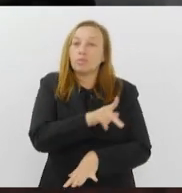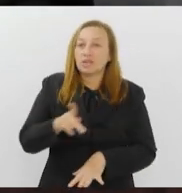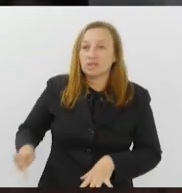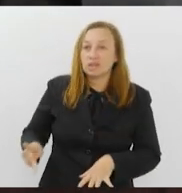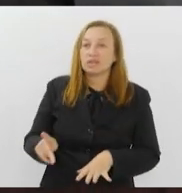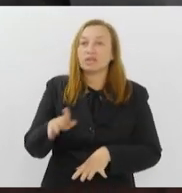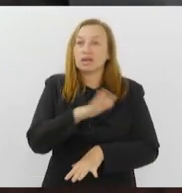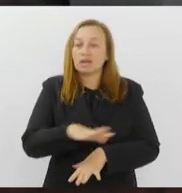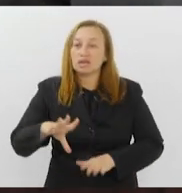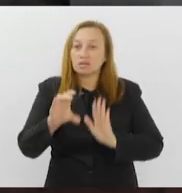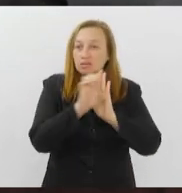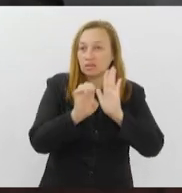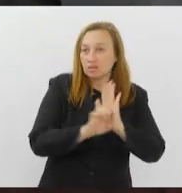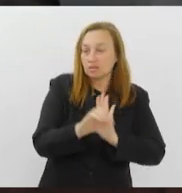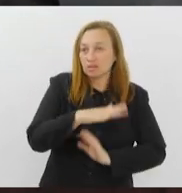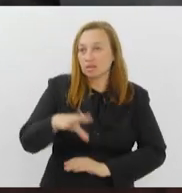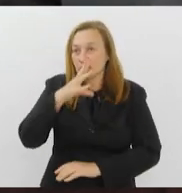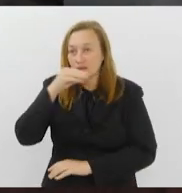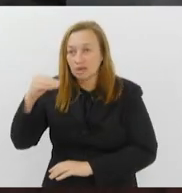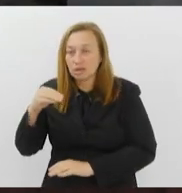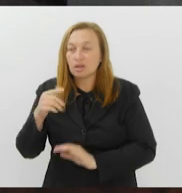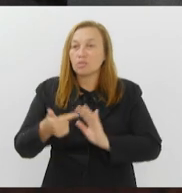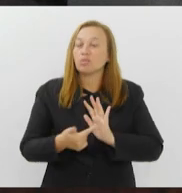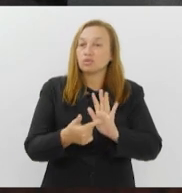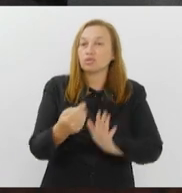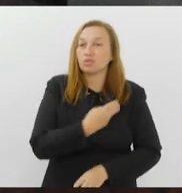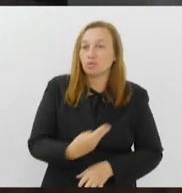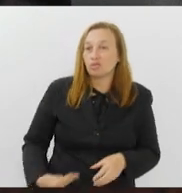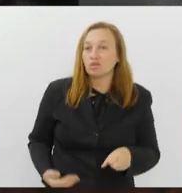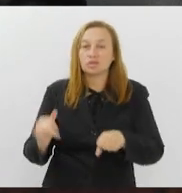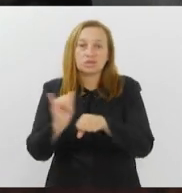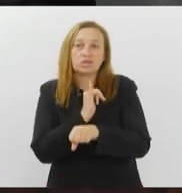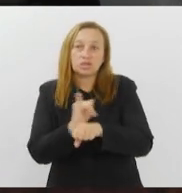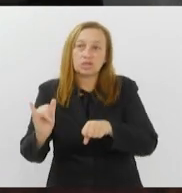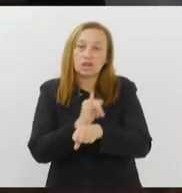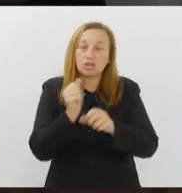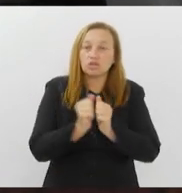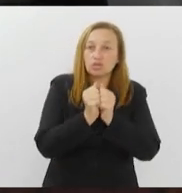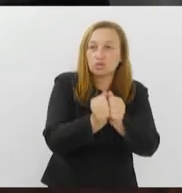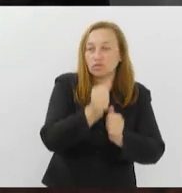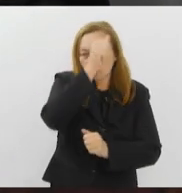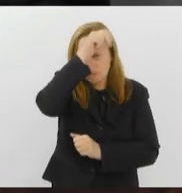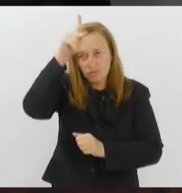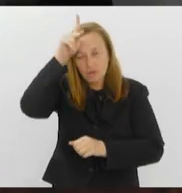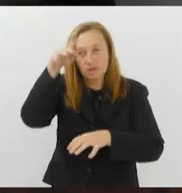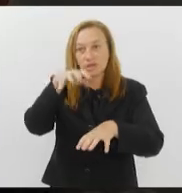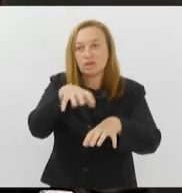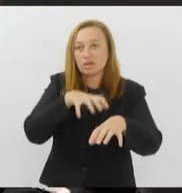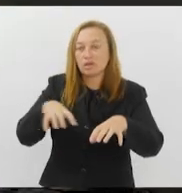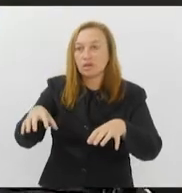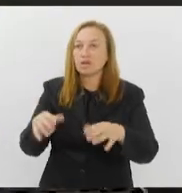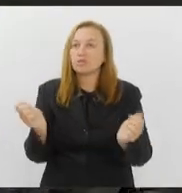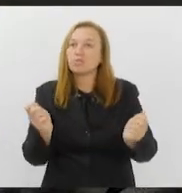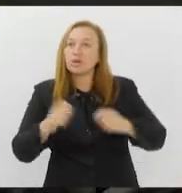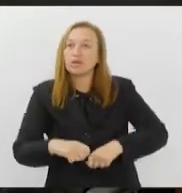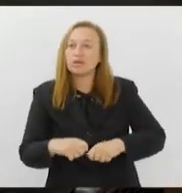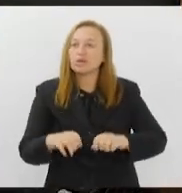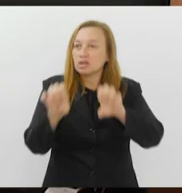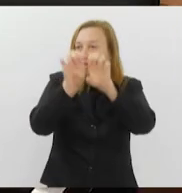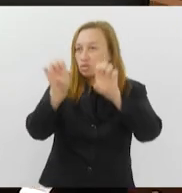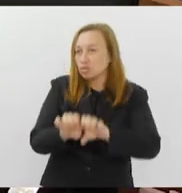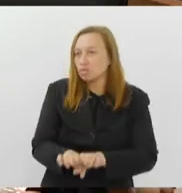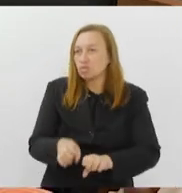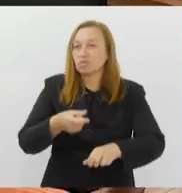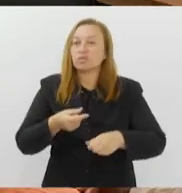assessor da Casa Civil destacou que o governo vai articular junto às prefeituras e demais órgãos competentes para estruturar a